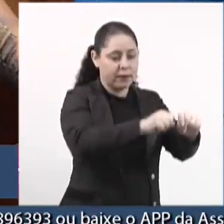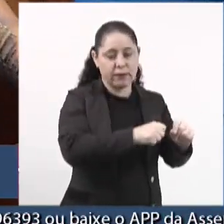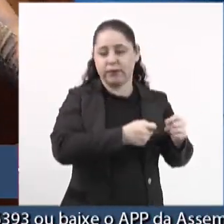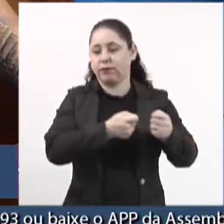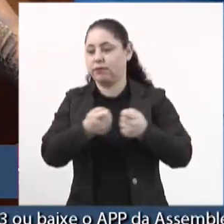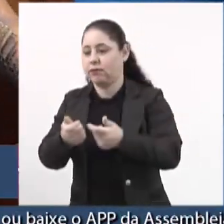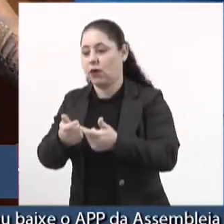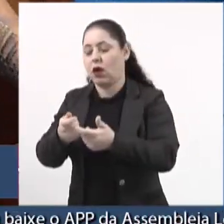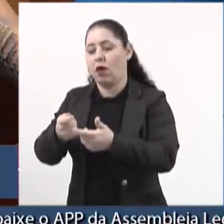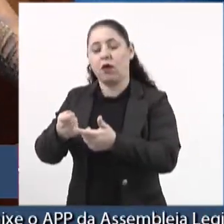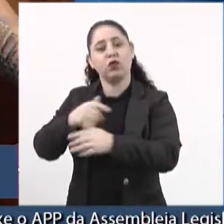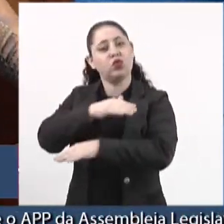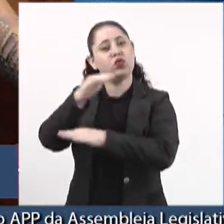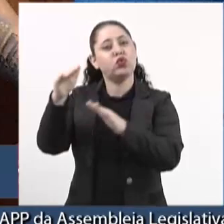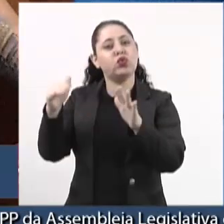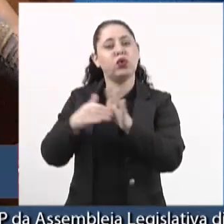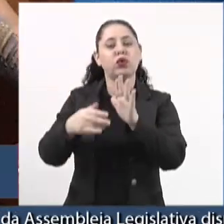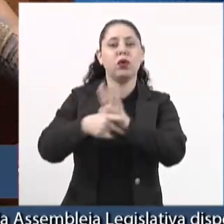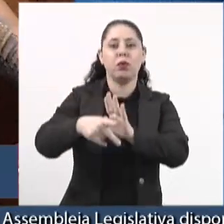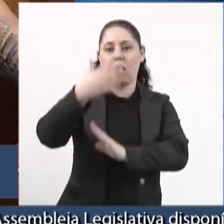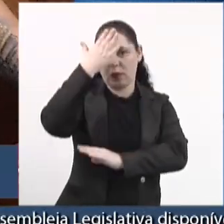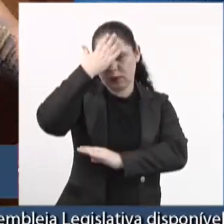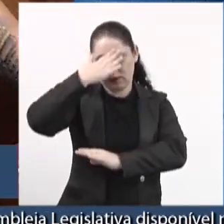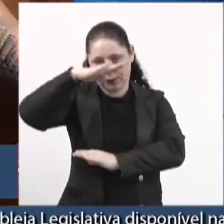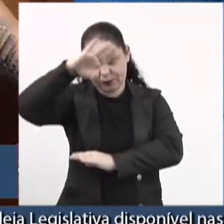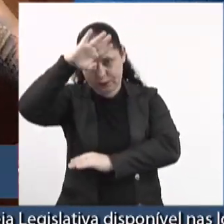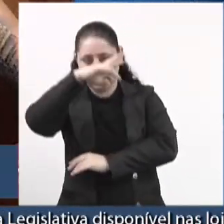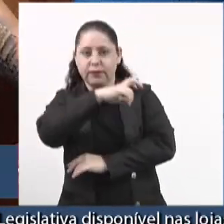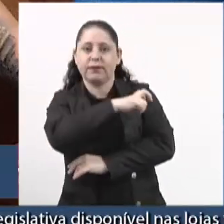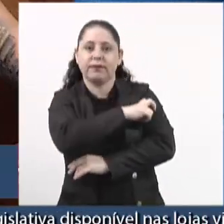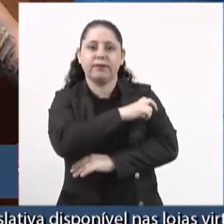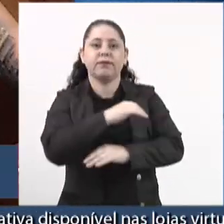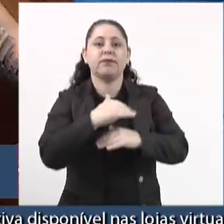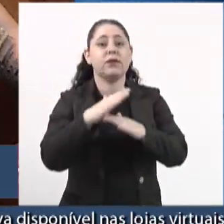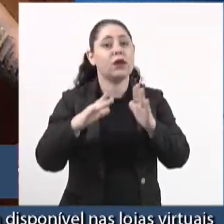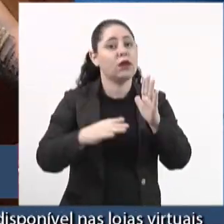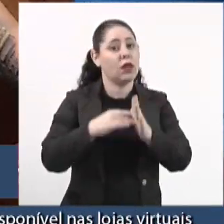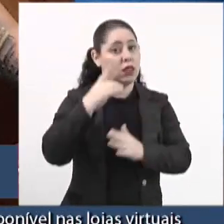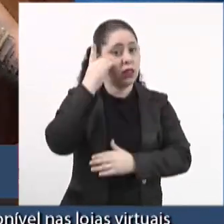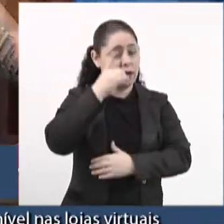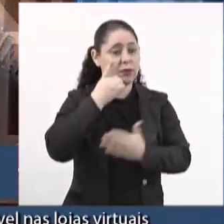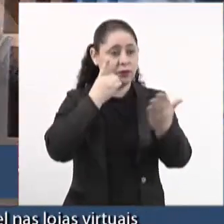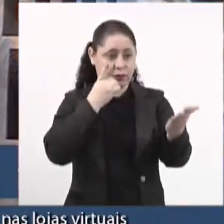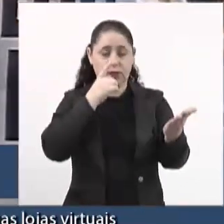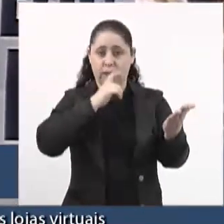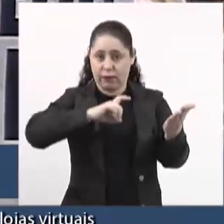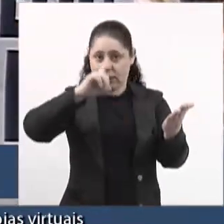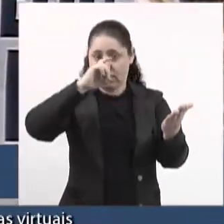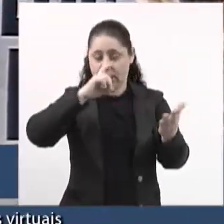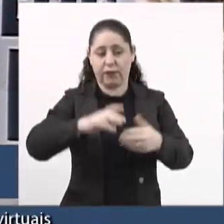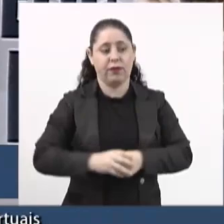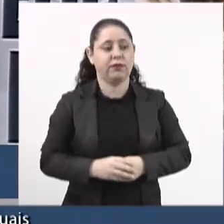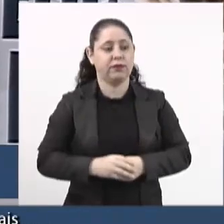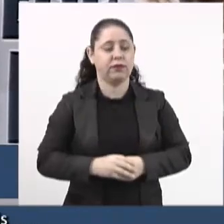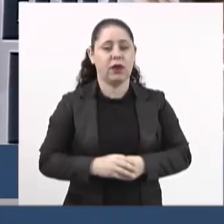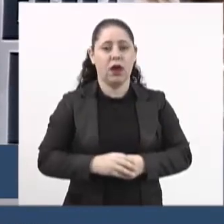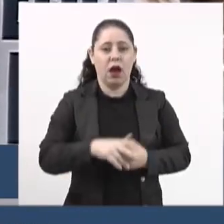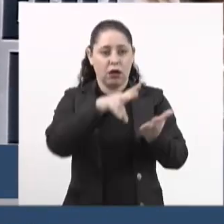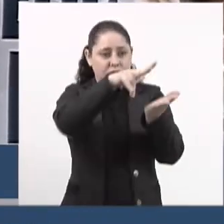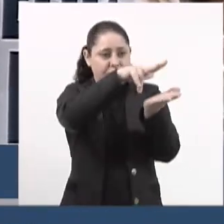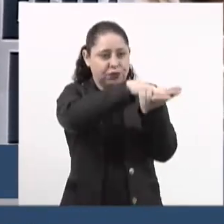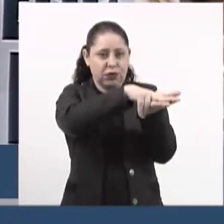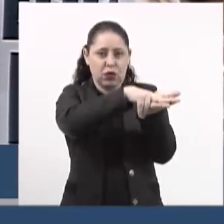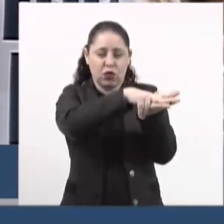Tudo passa pela enfermagem. Deputado Zeca, acabou de ficar internado.